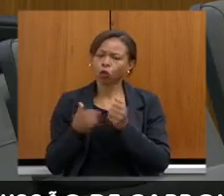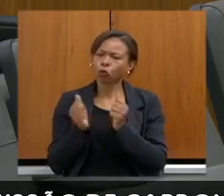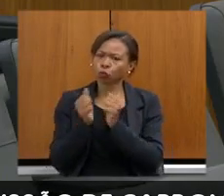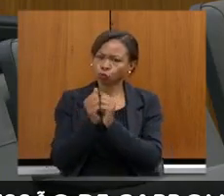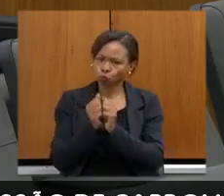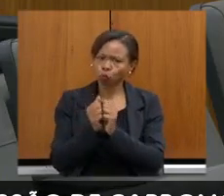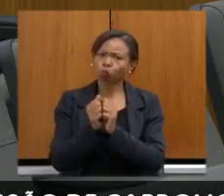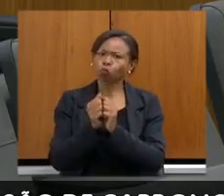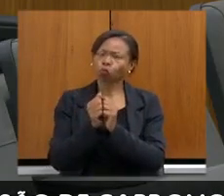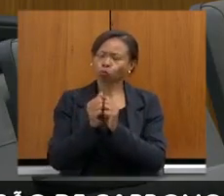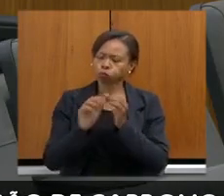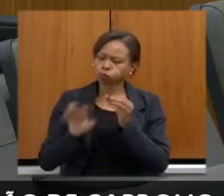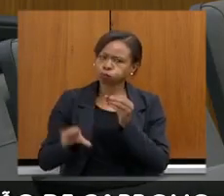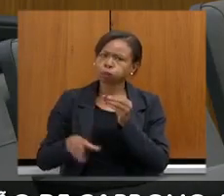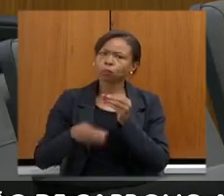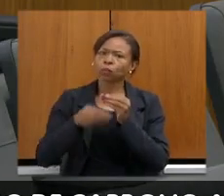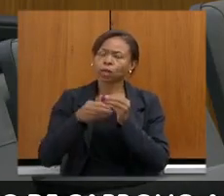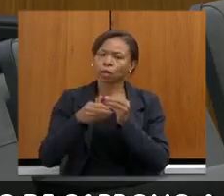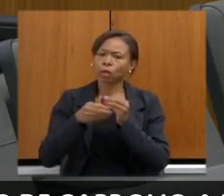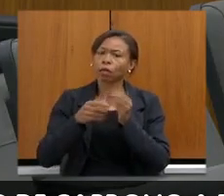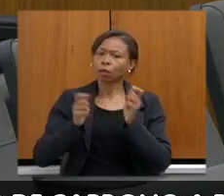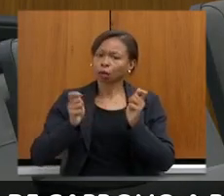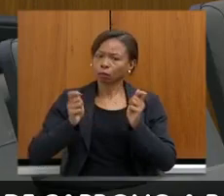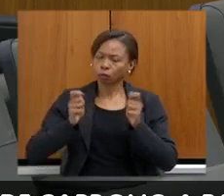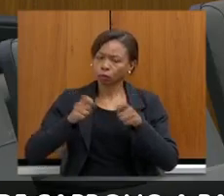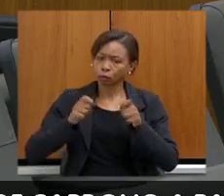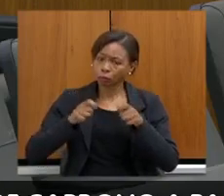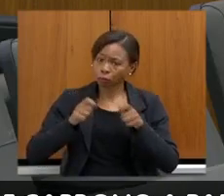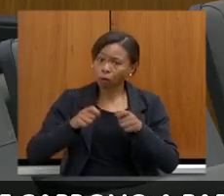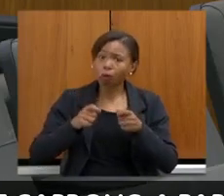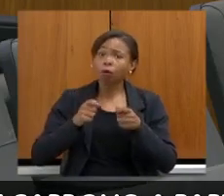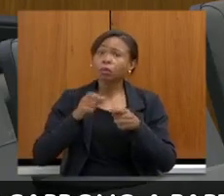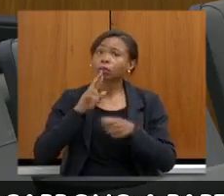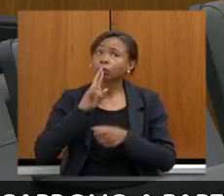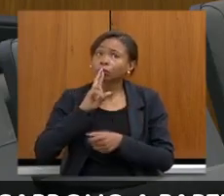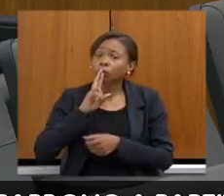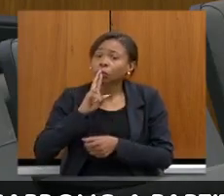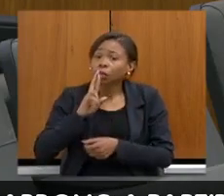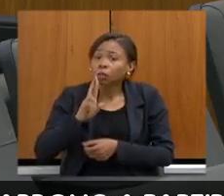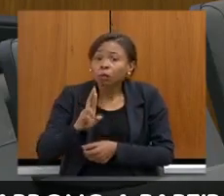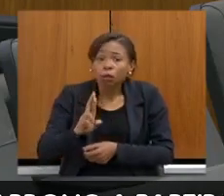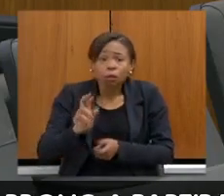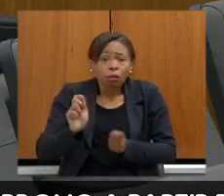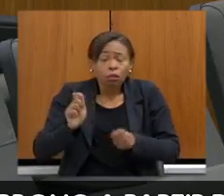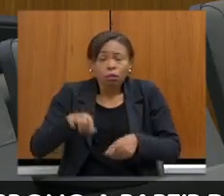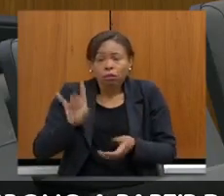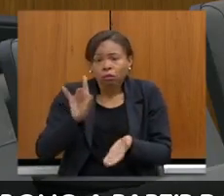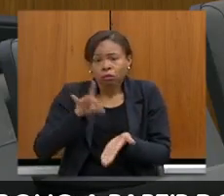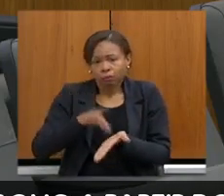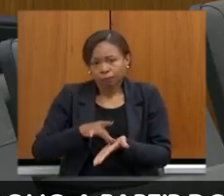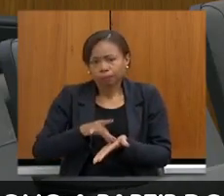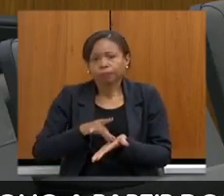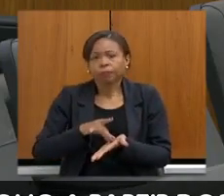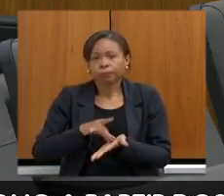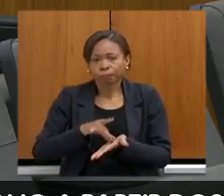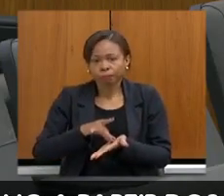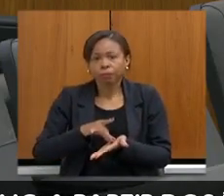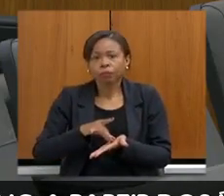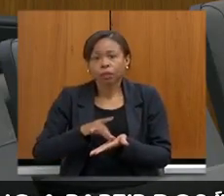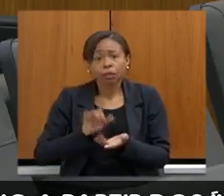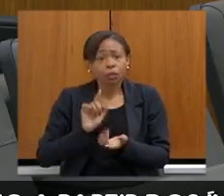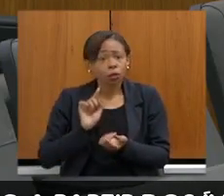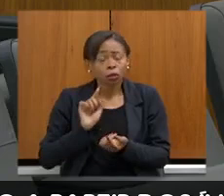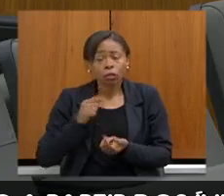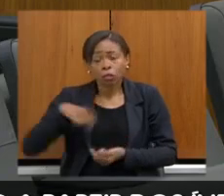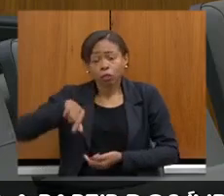agregar, para que a gente chegue realmente em um resultado efetivo para que a